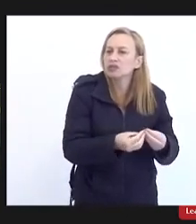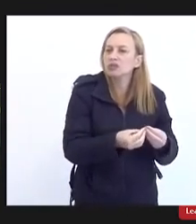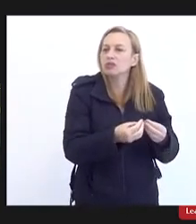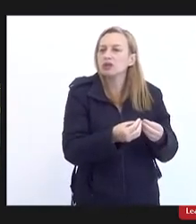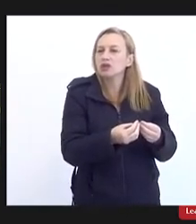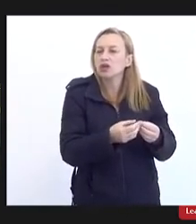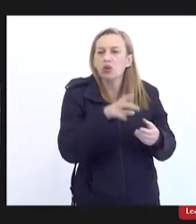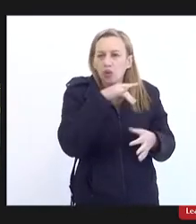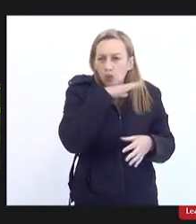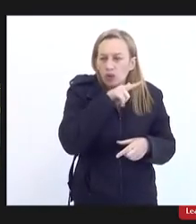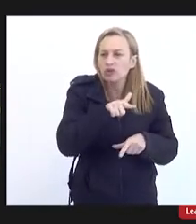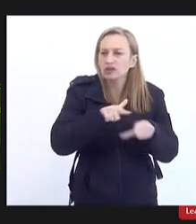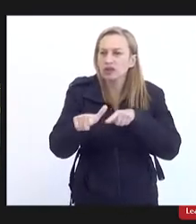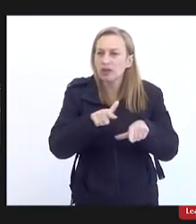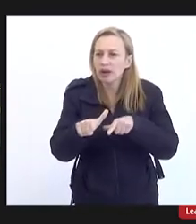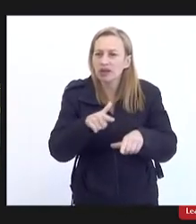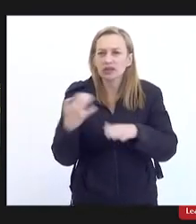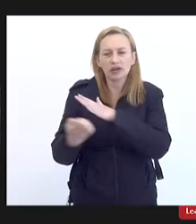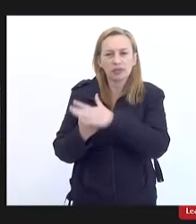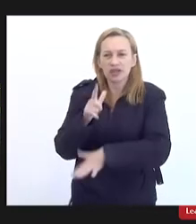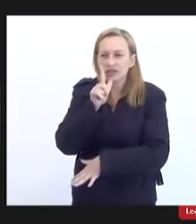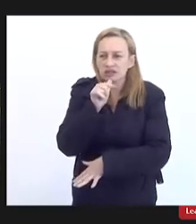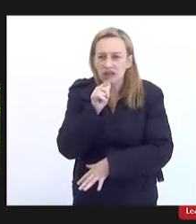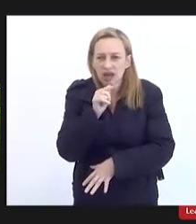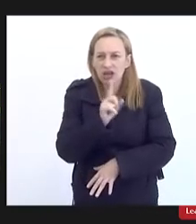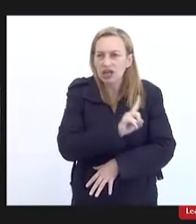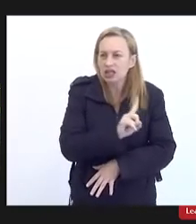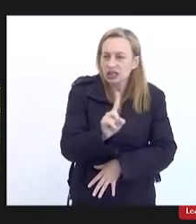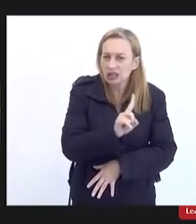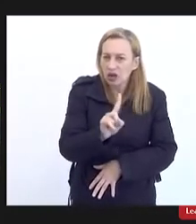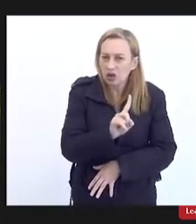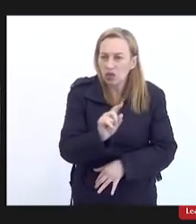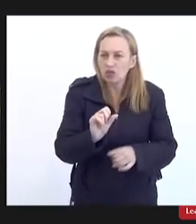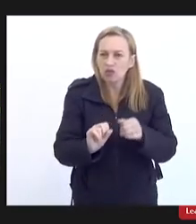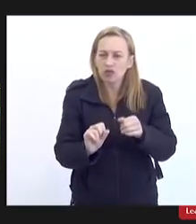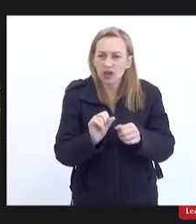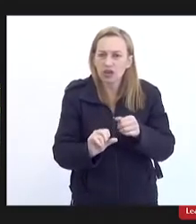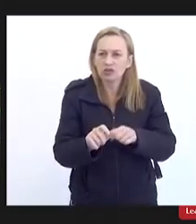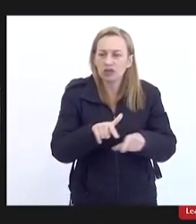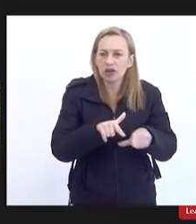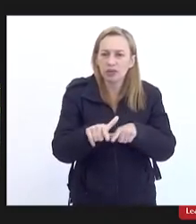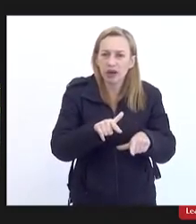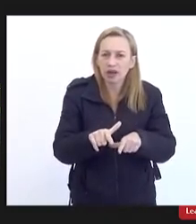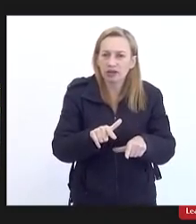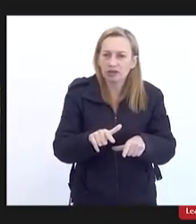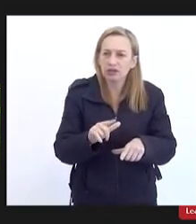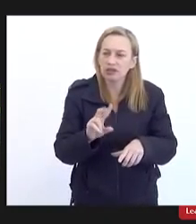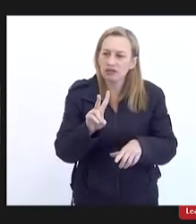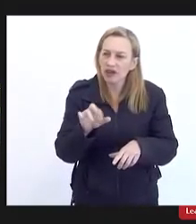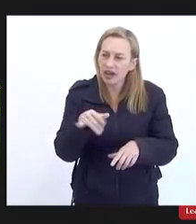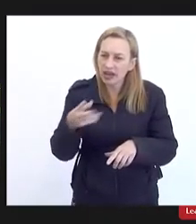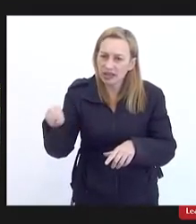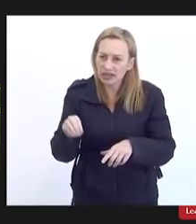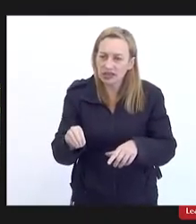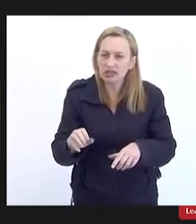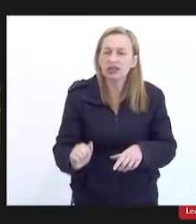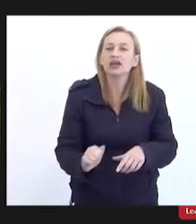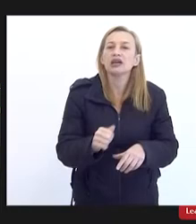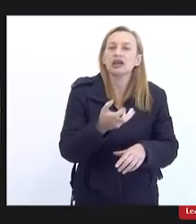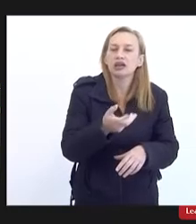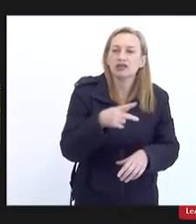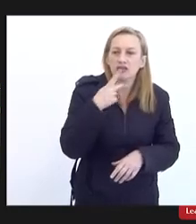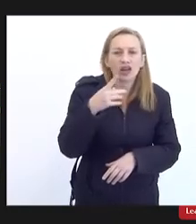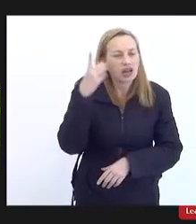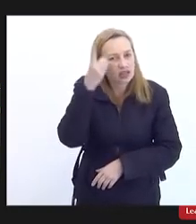serviços da CEDAI ou melhor pela não execução de serviços necessários em Valença dito isto quero fazer aqui